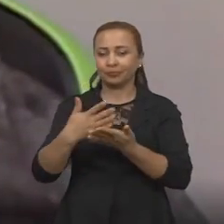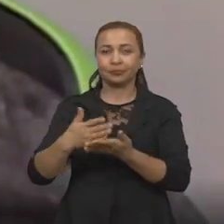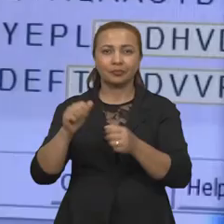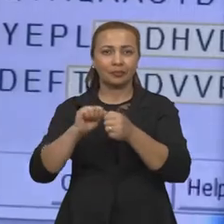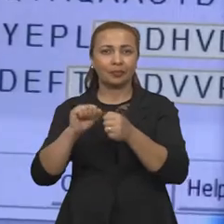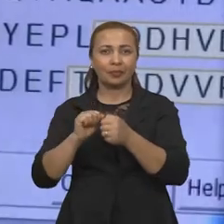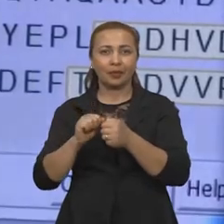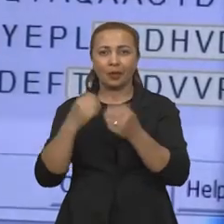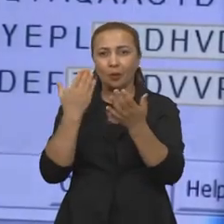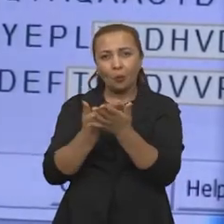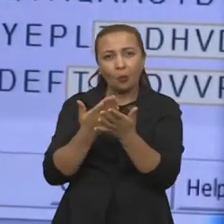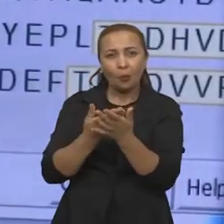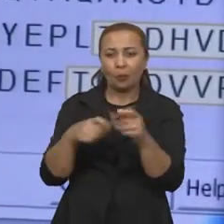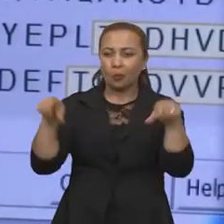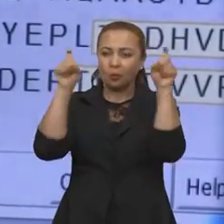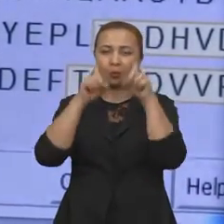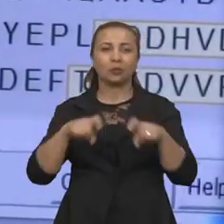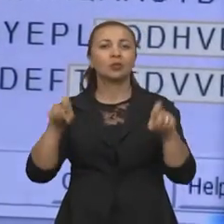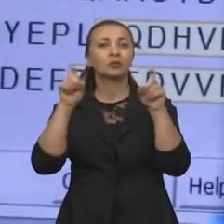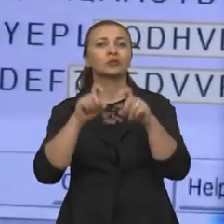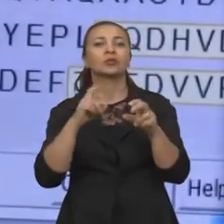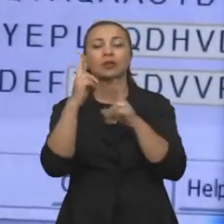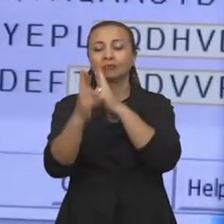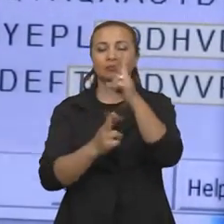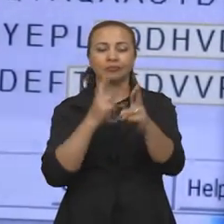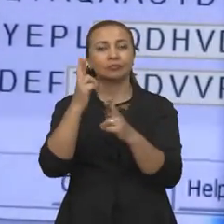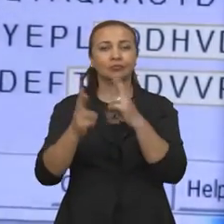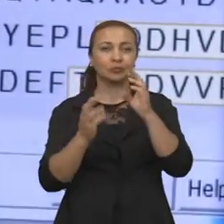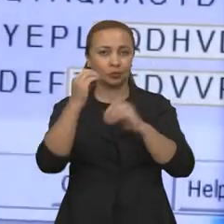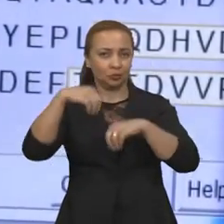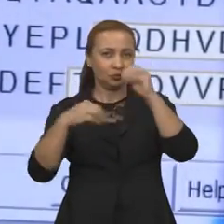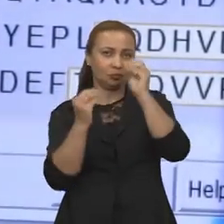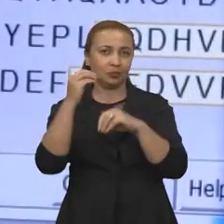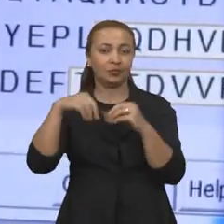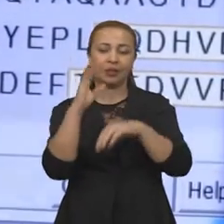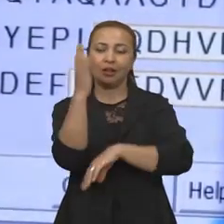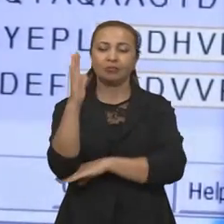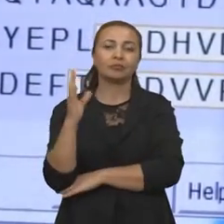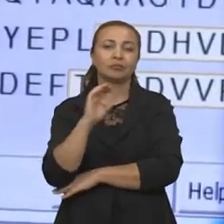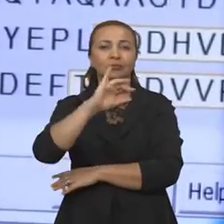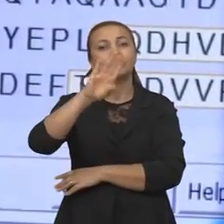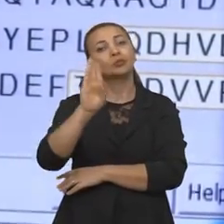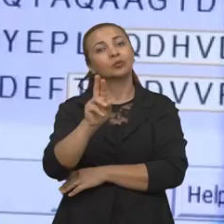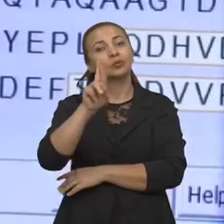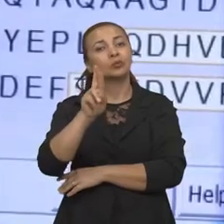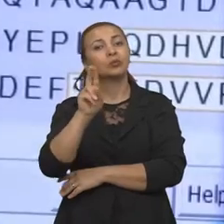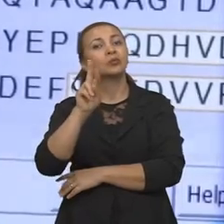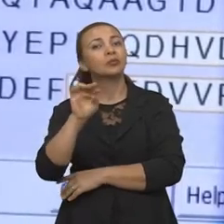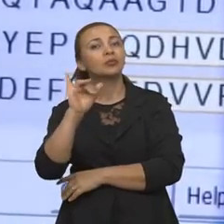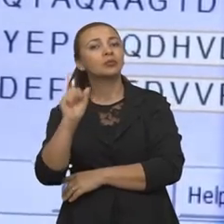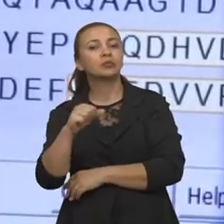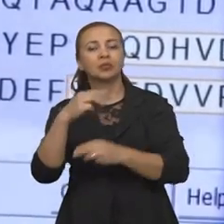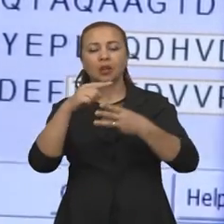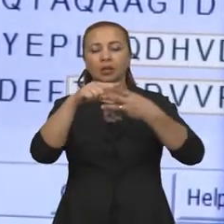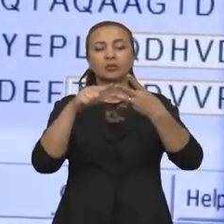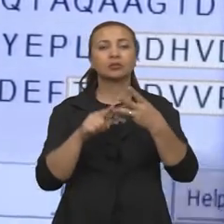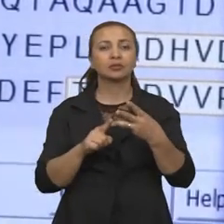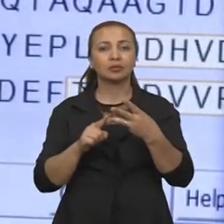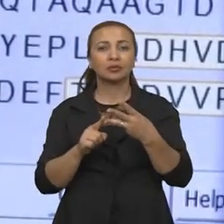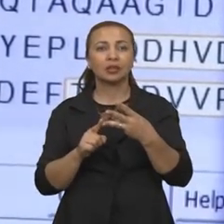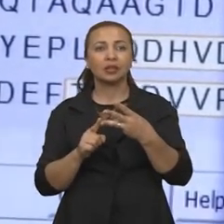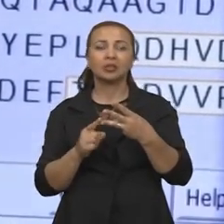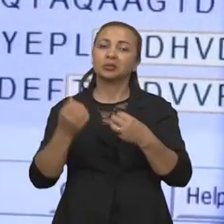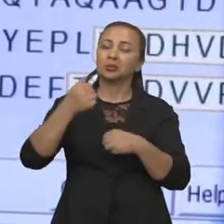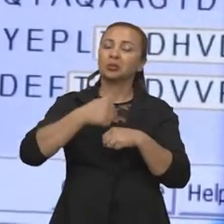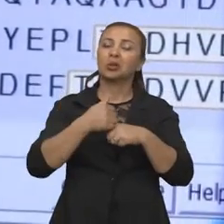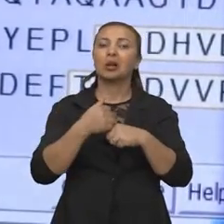a fazer o estudo computacional em relação às moléculas presentes no Buriti, duas, não, três substâncias, elas